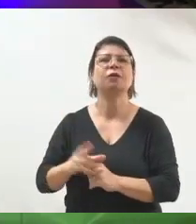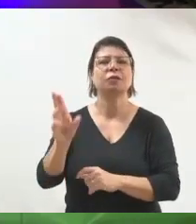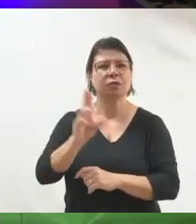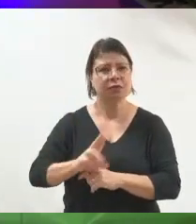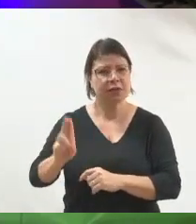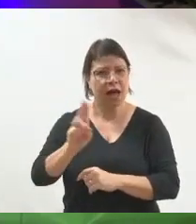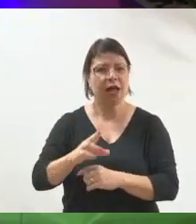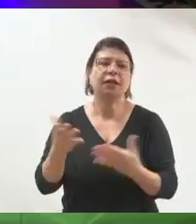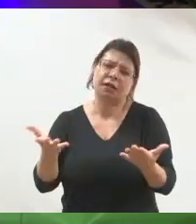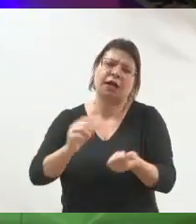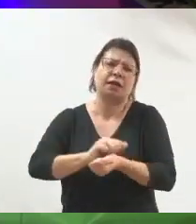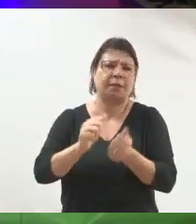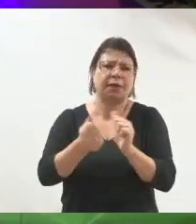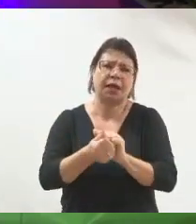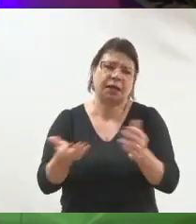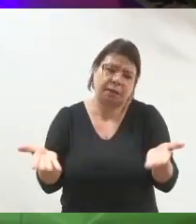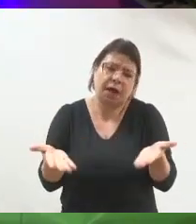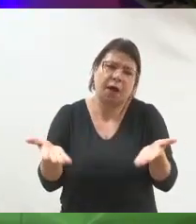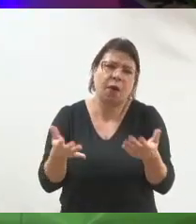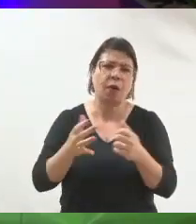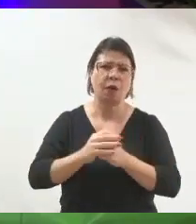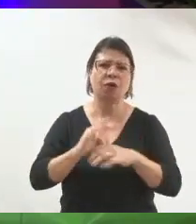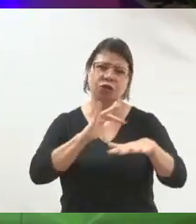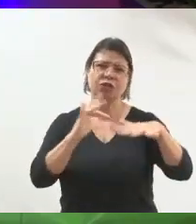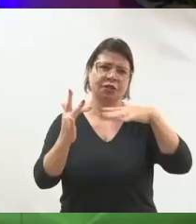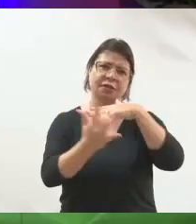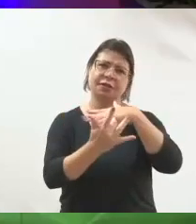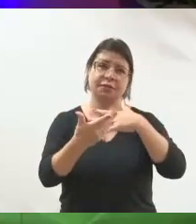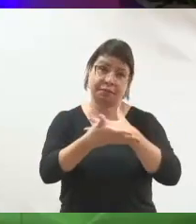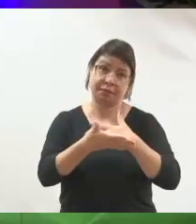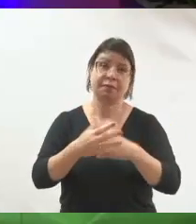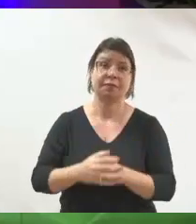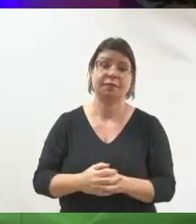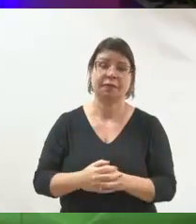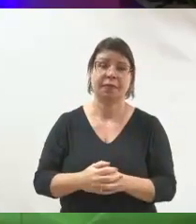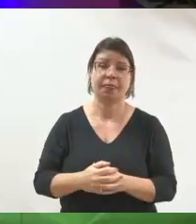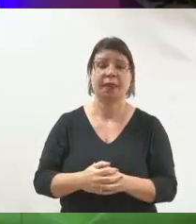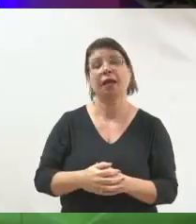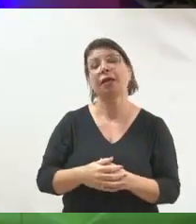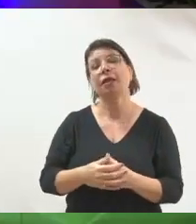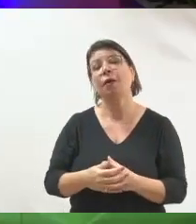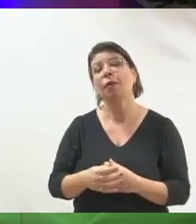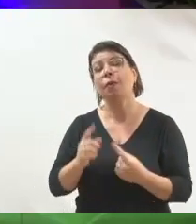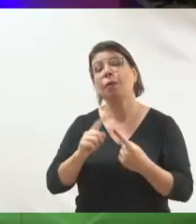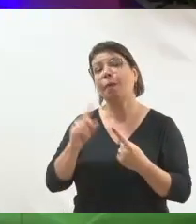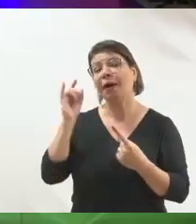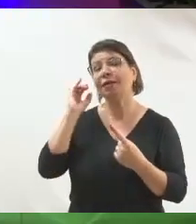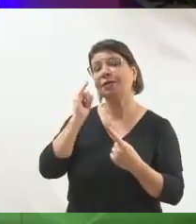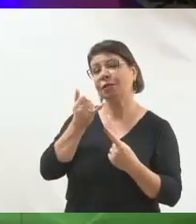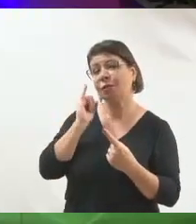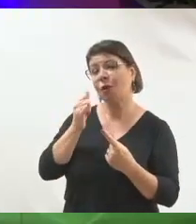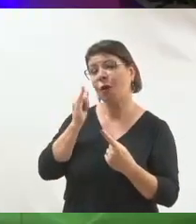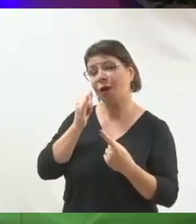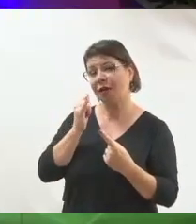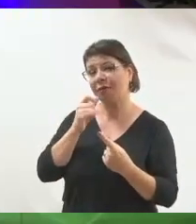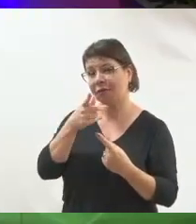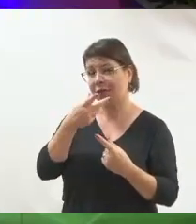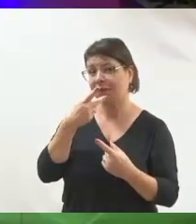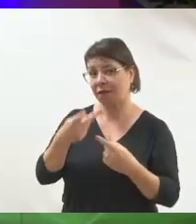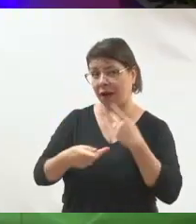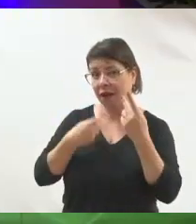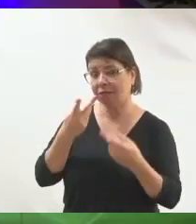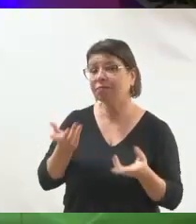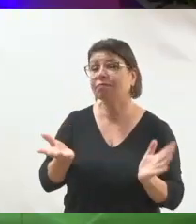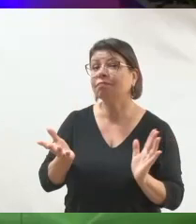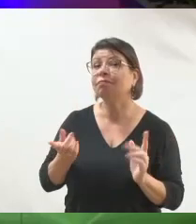adaptada para as redes sociais. Então, para contar uma boa história, o que